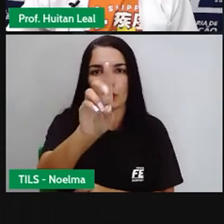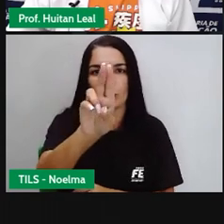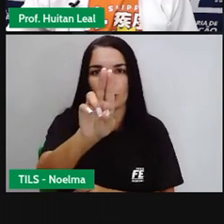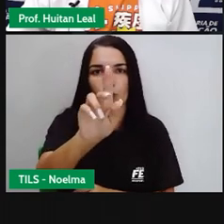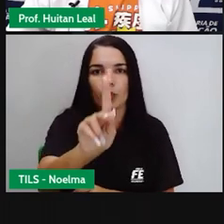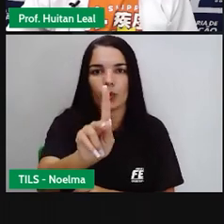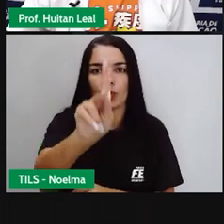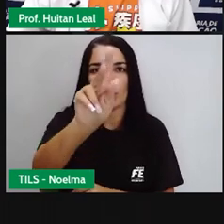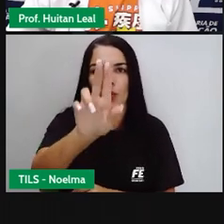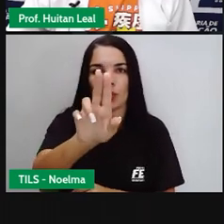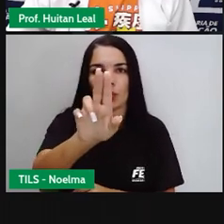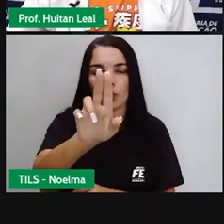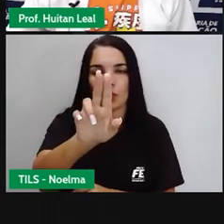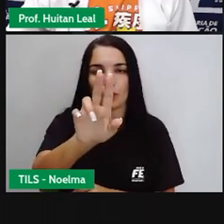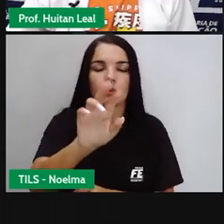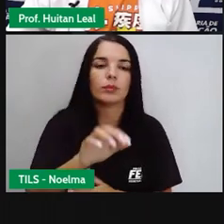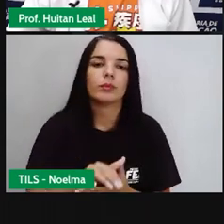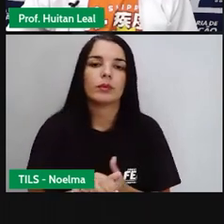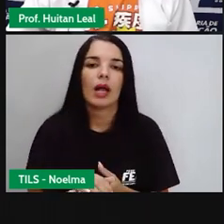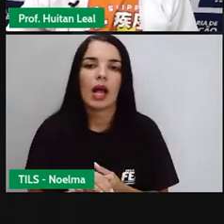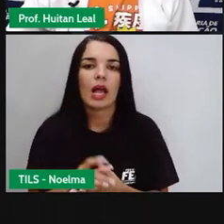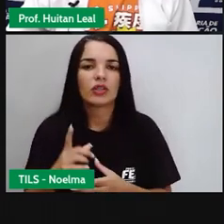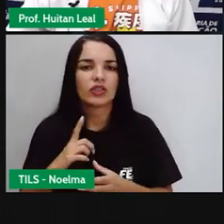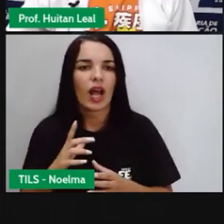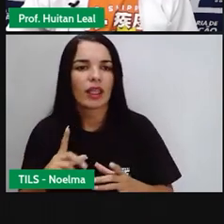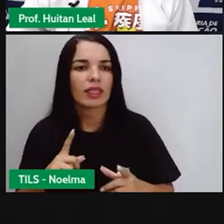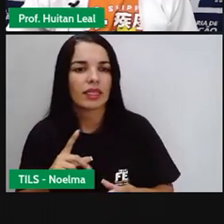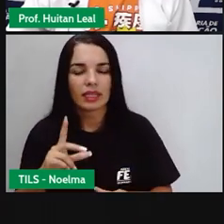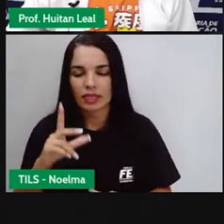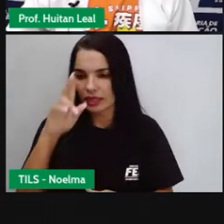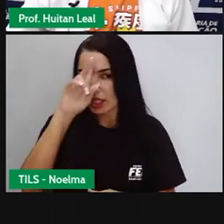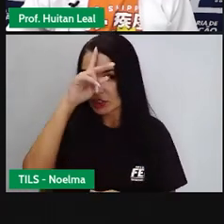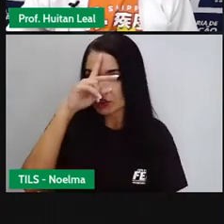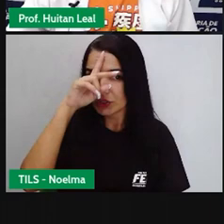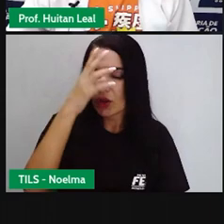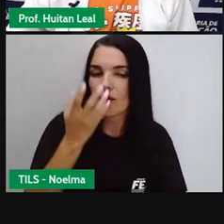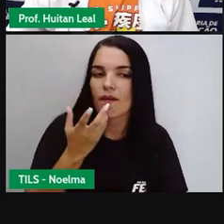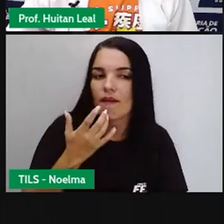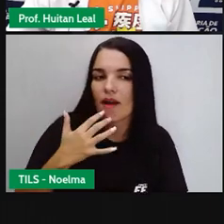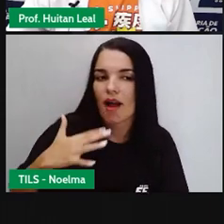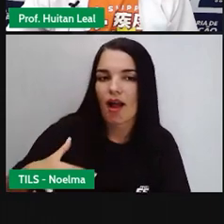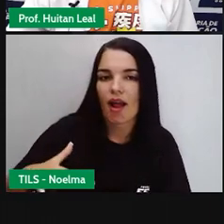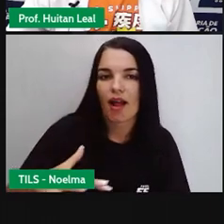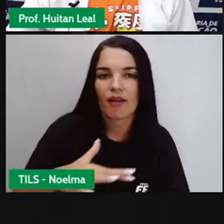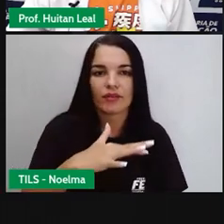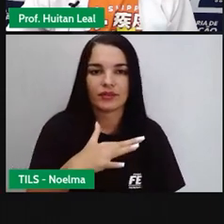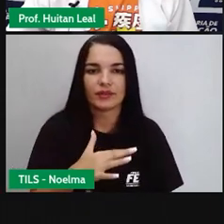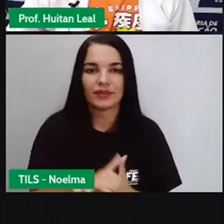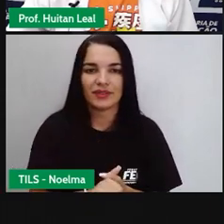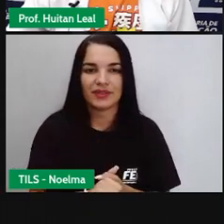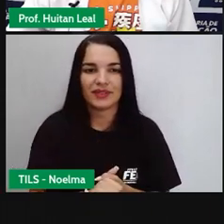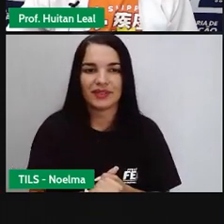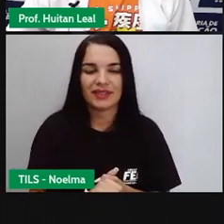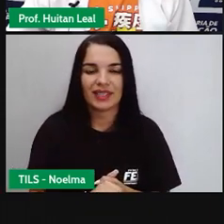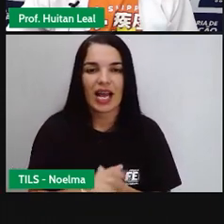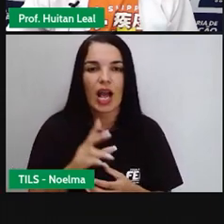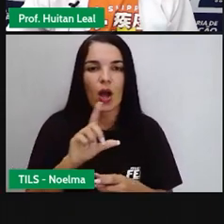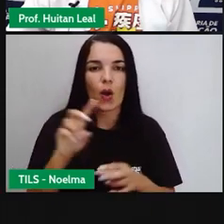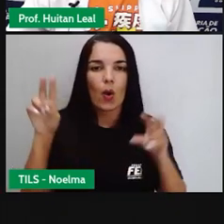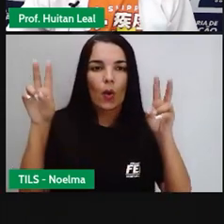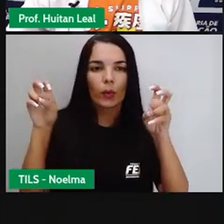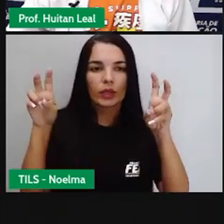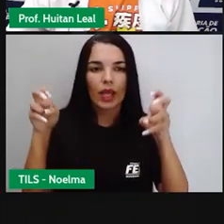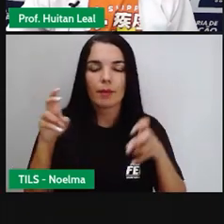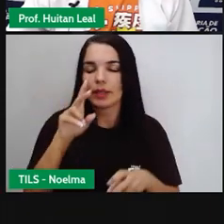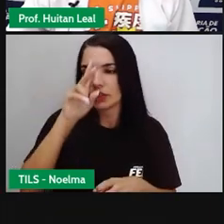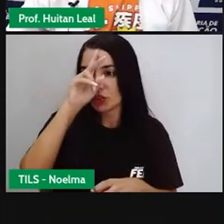dentro da sua cultura. Então, esse é um dos livros que ele produziu, Histórias de Indígenas, que são